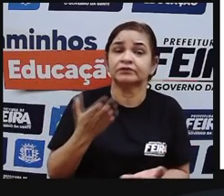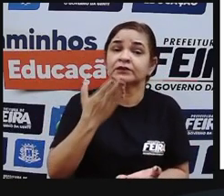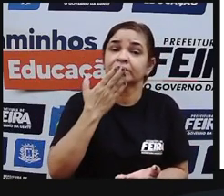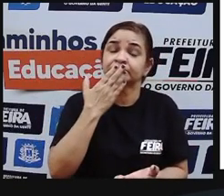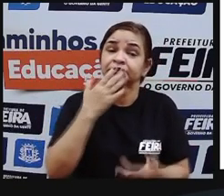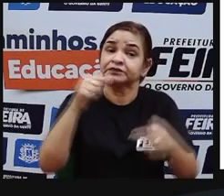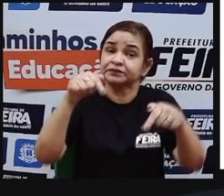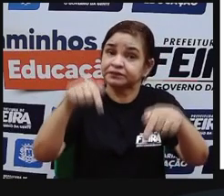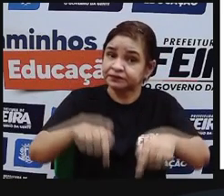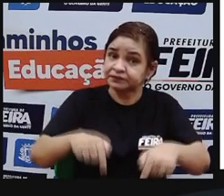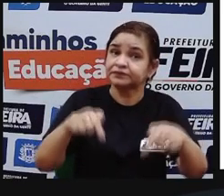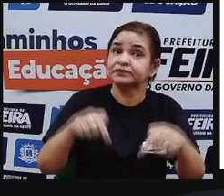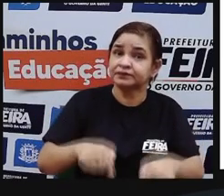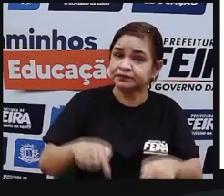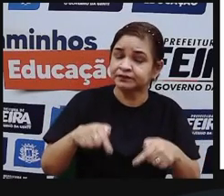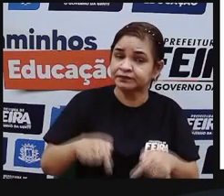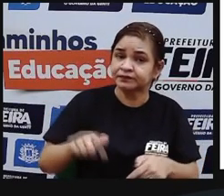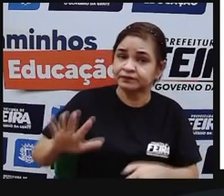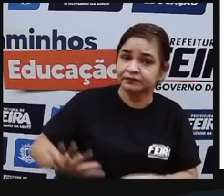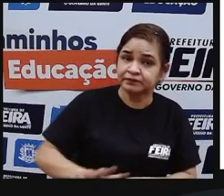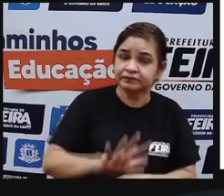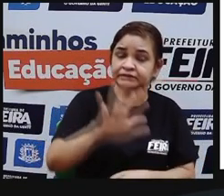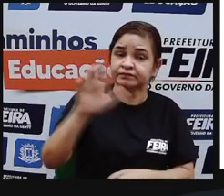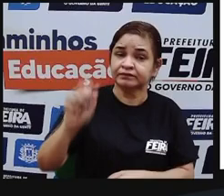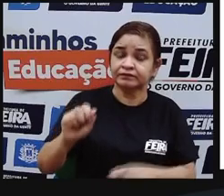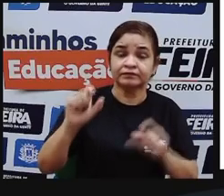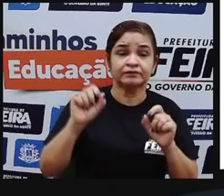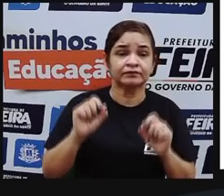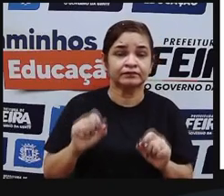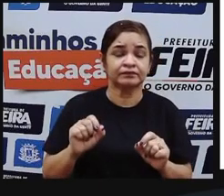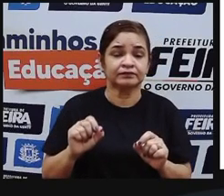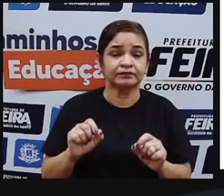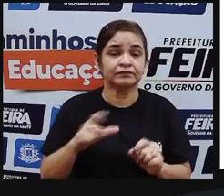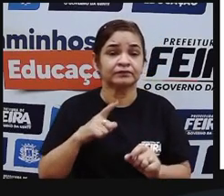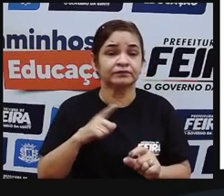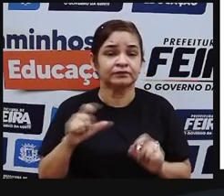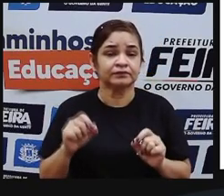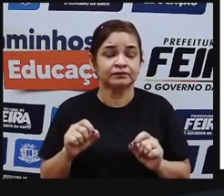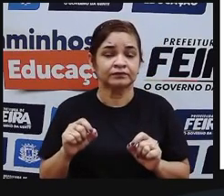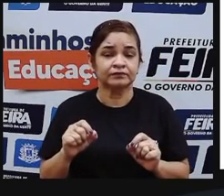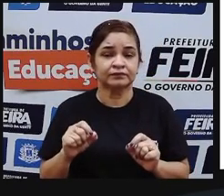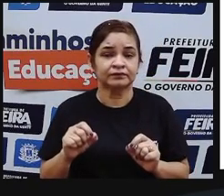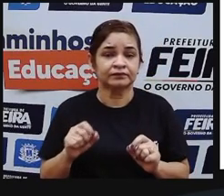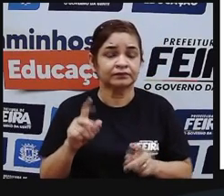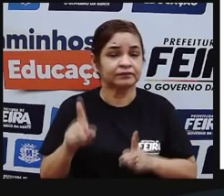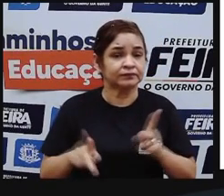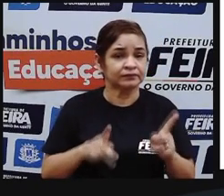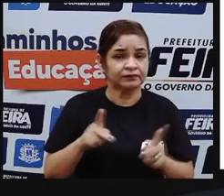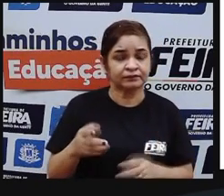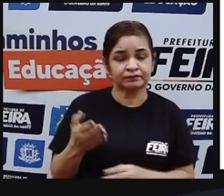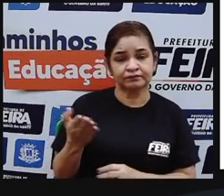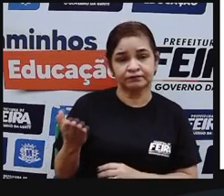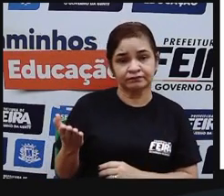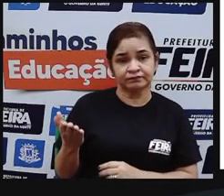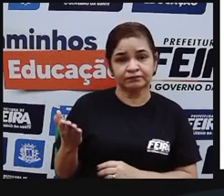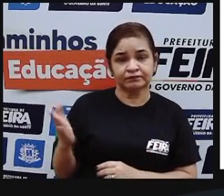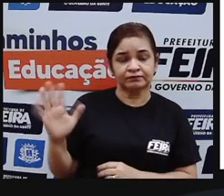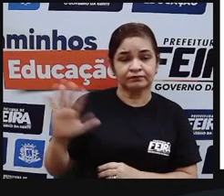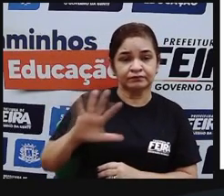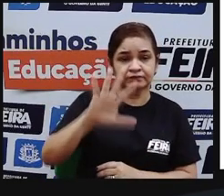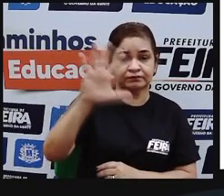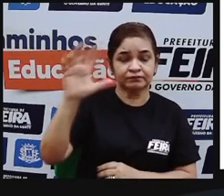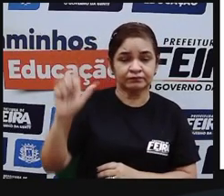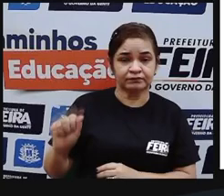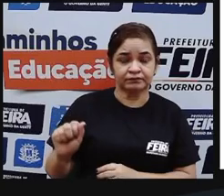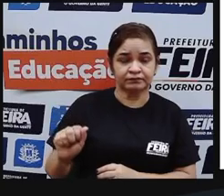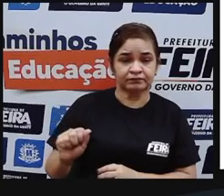Então, nosso território era ocupado por todos esses povos que vocês estão vendo aqui. E em